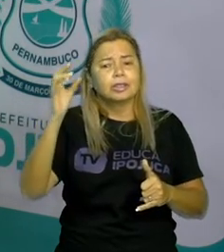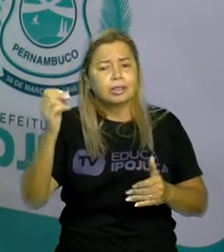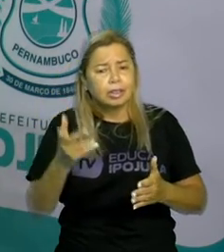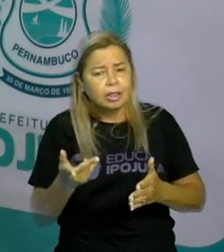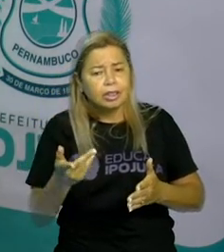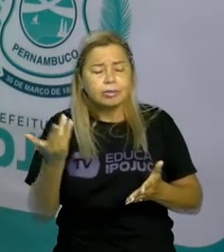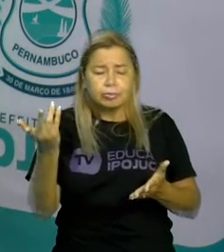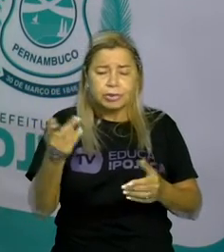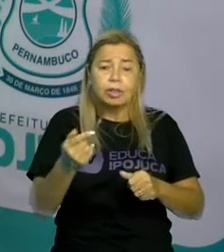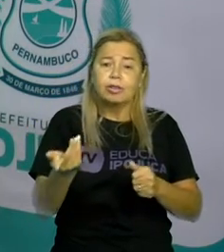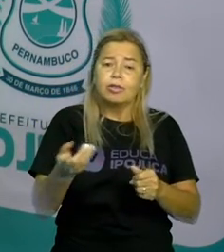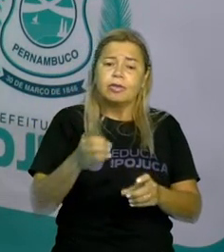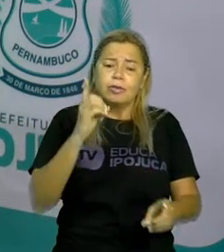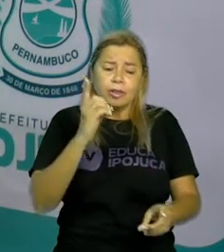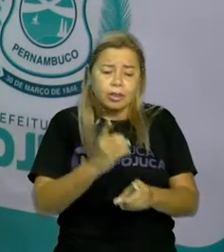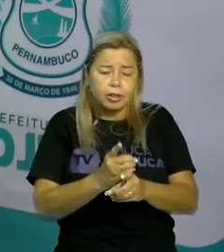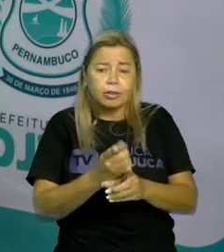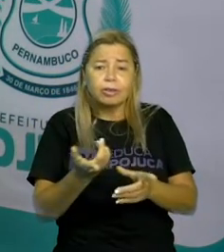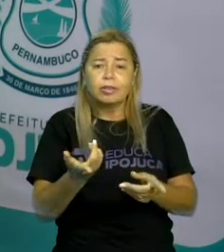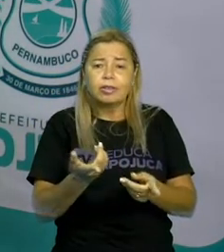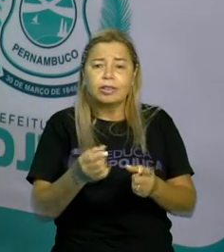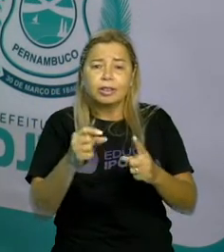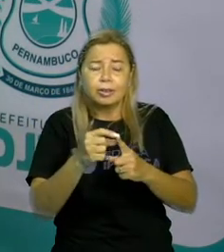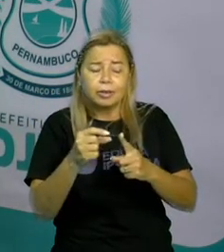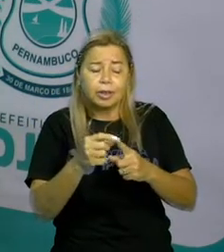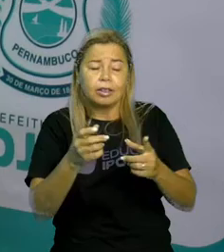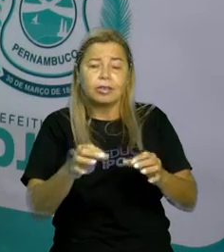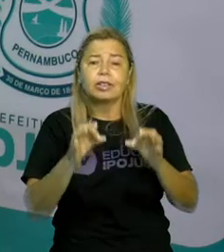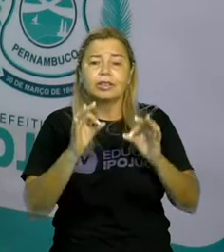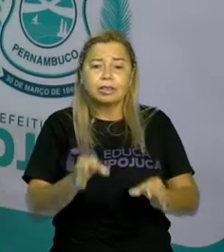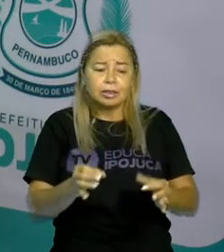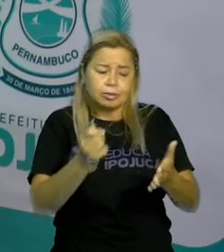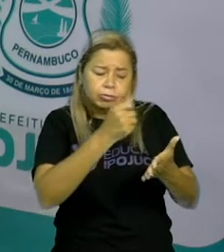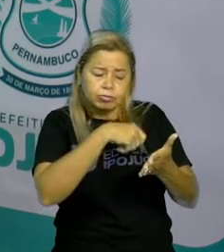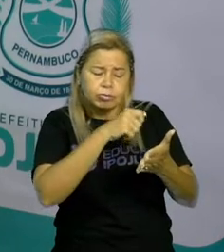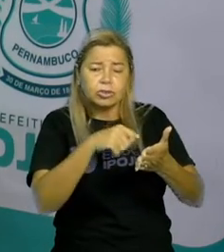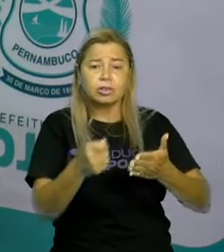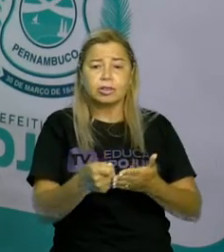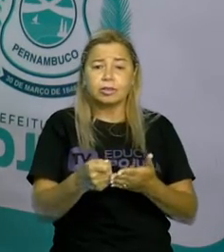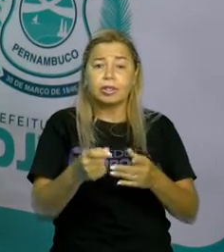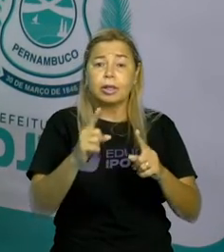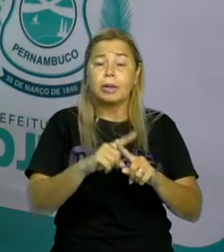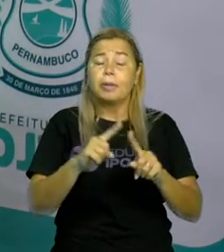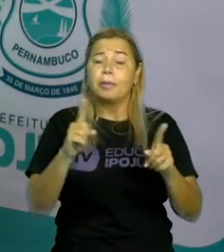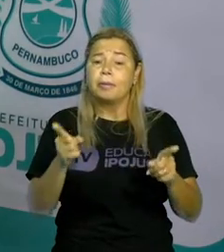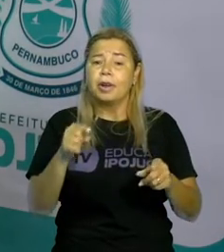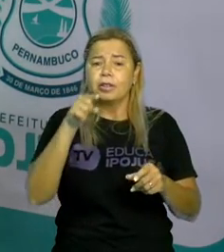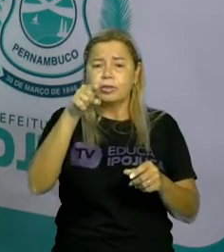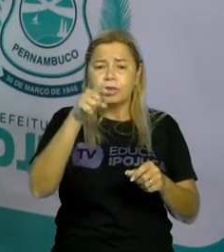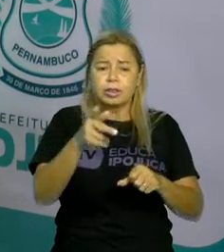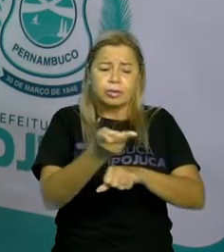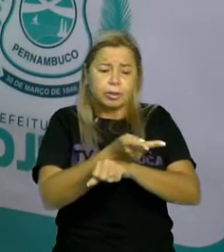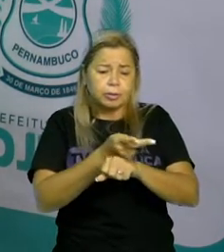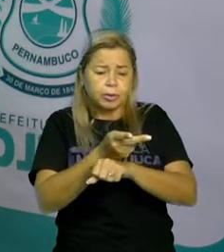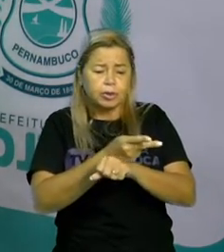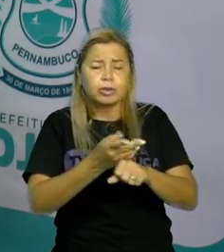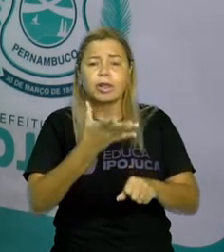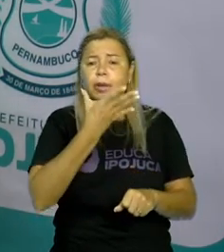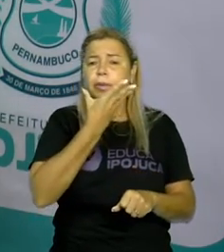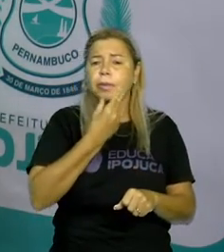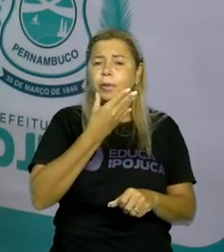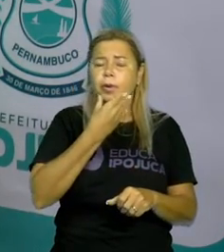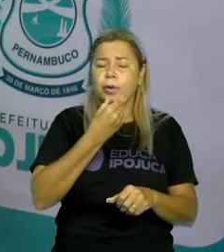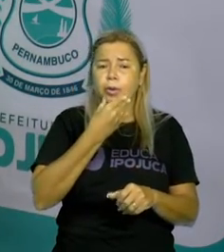e não encontrar, provavelmente dirá que a palavra não existe num dicionário. Às vezes tia passa, pesquisa